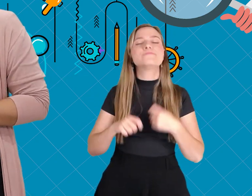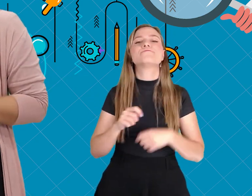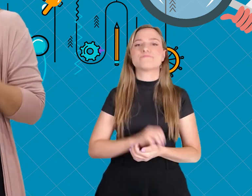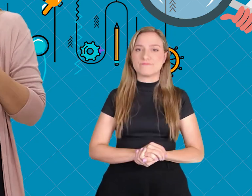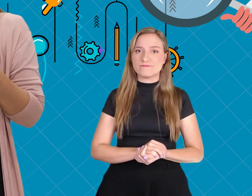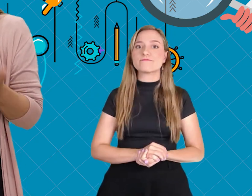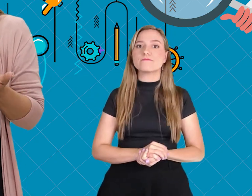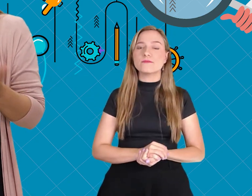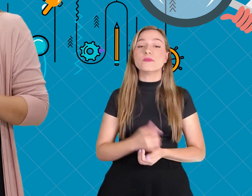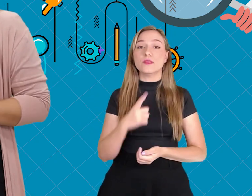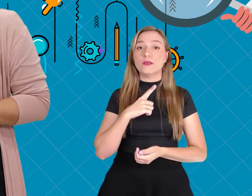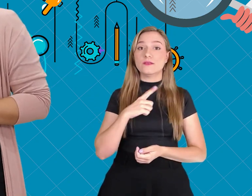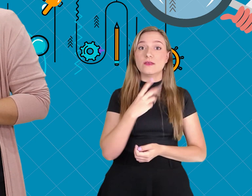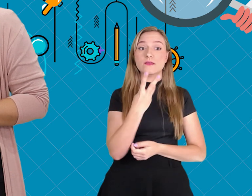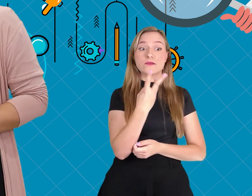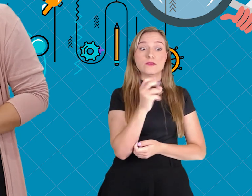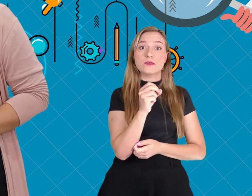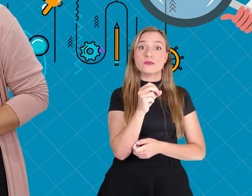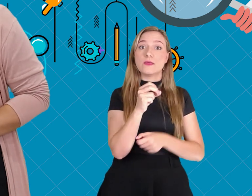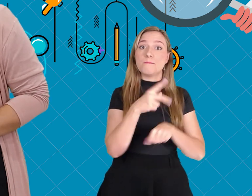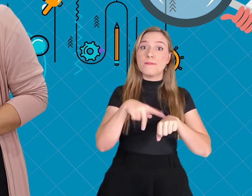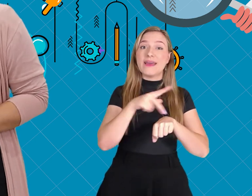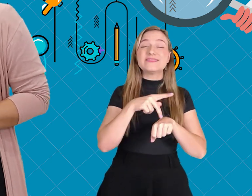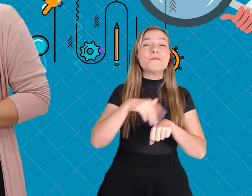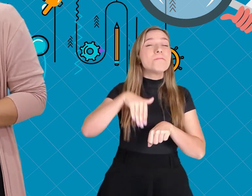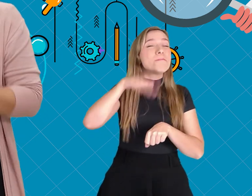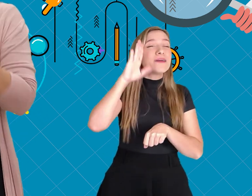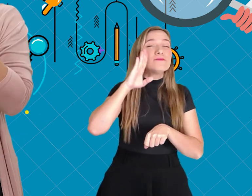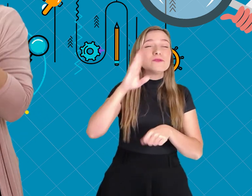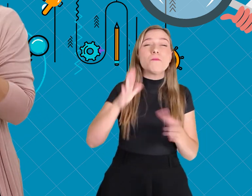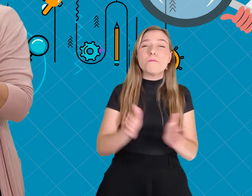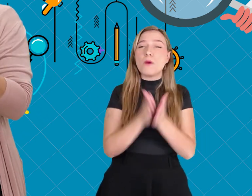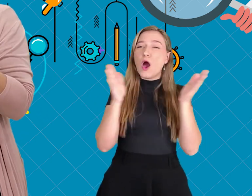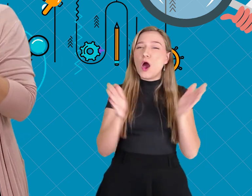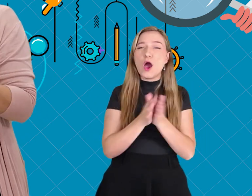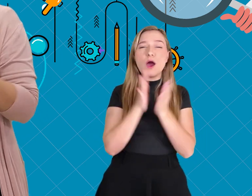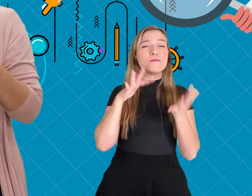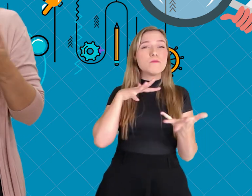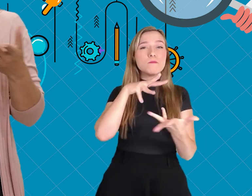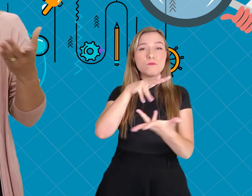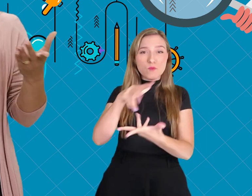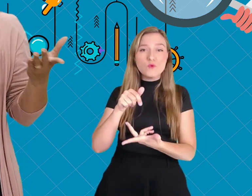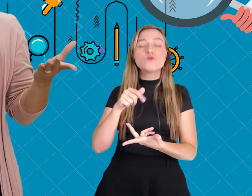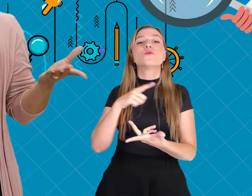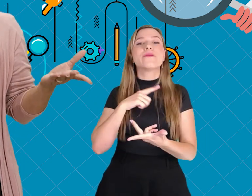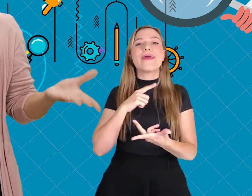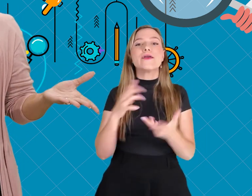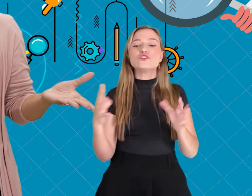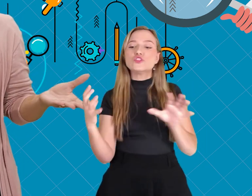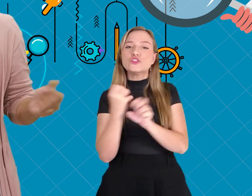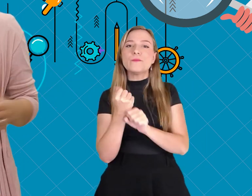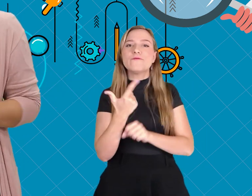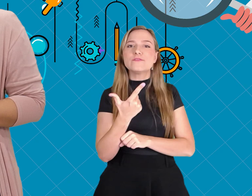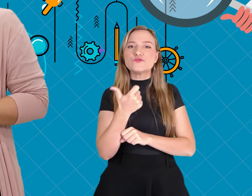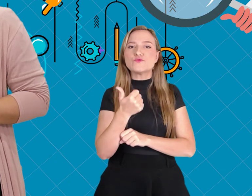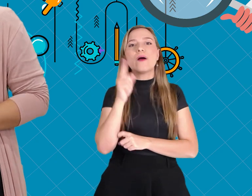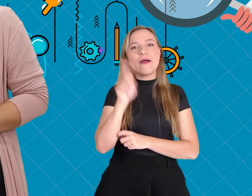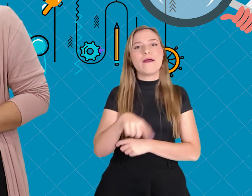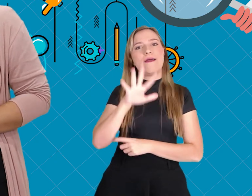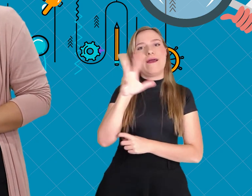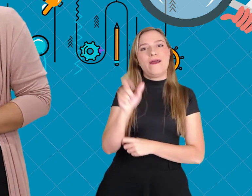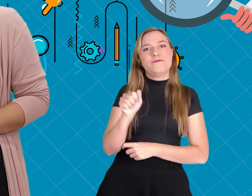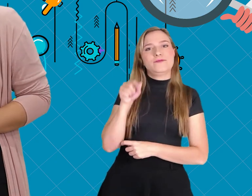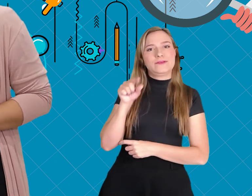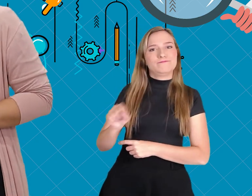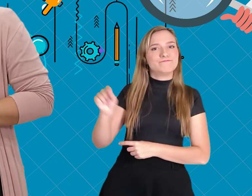problemas socioeconômicos, tanto que dos 30 países mais pobres do mundo, ao